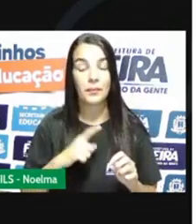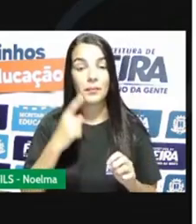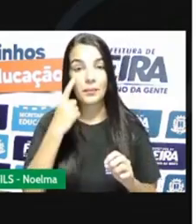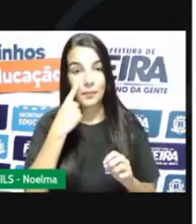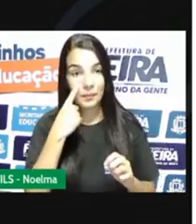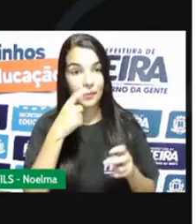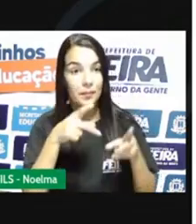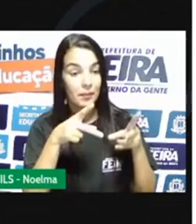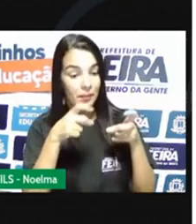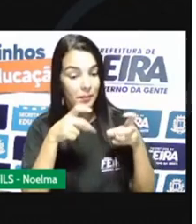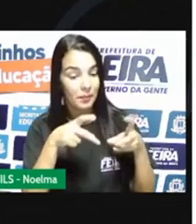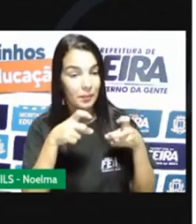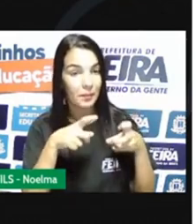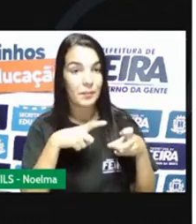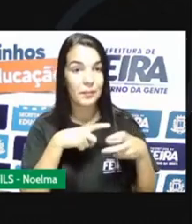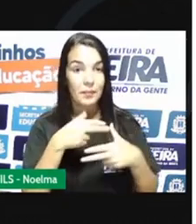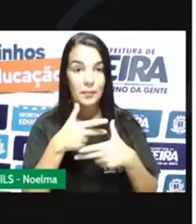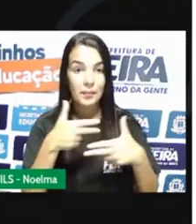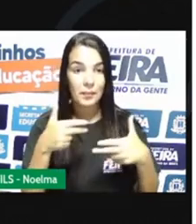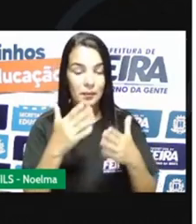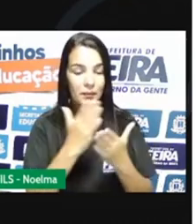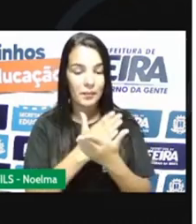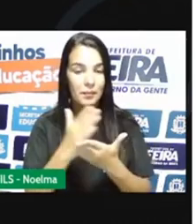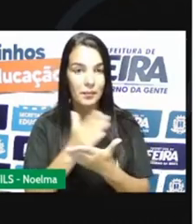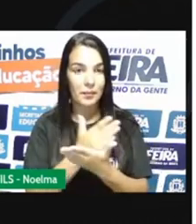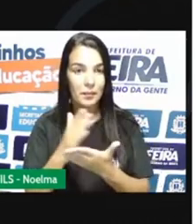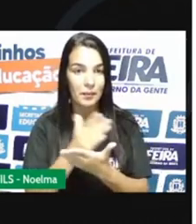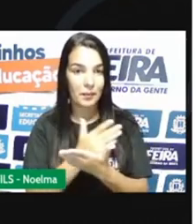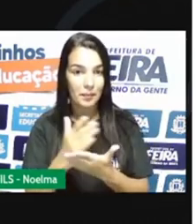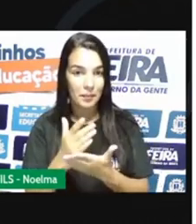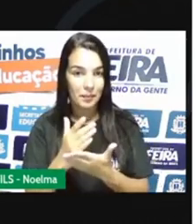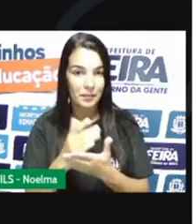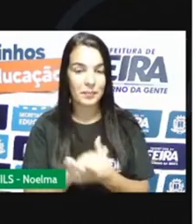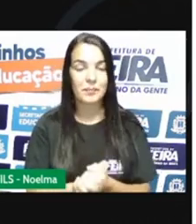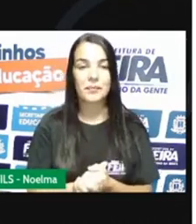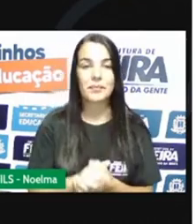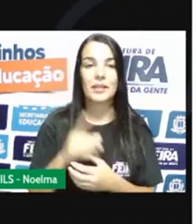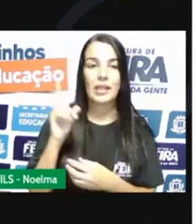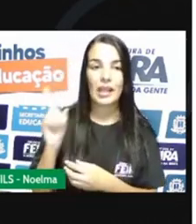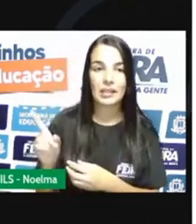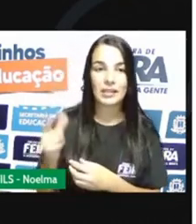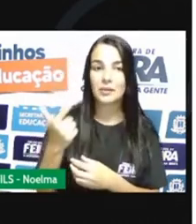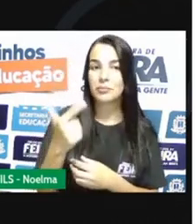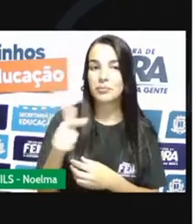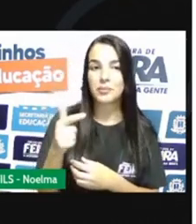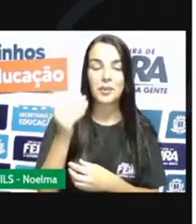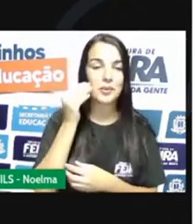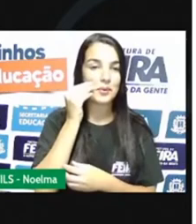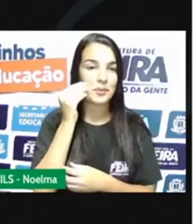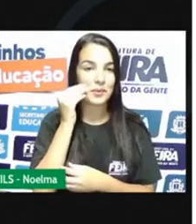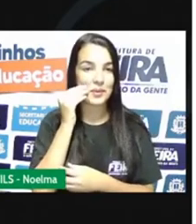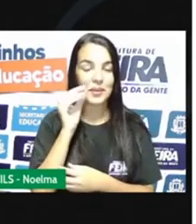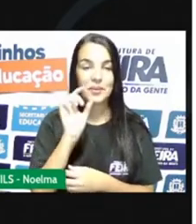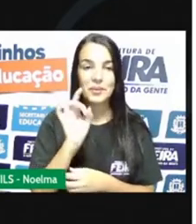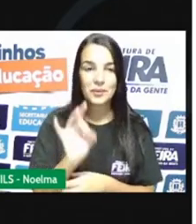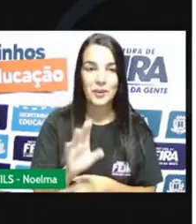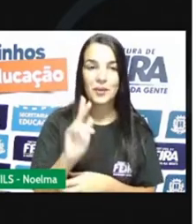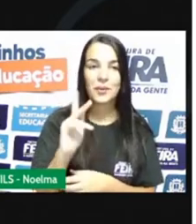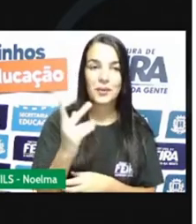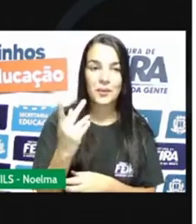saber quais são os produtos que ali estão. Uma mistura homogênea. E outra mistura homogênea também.